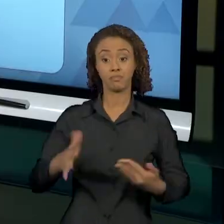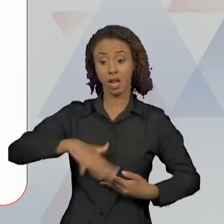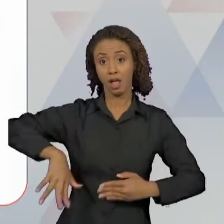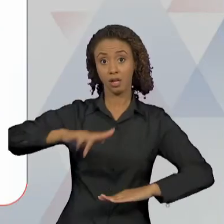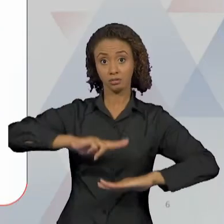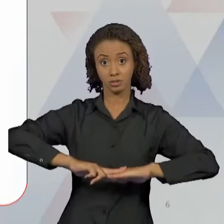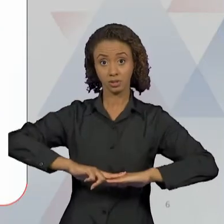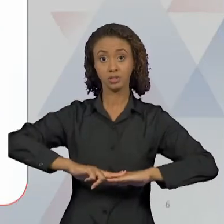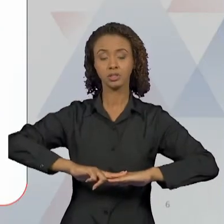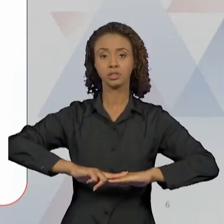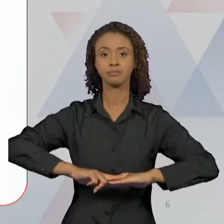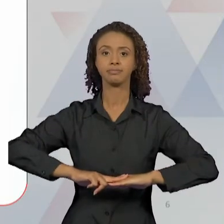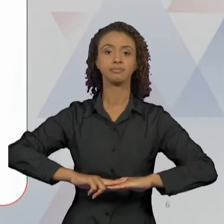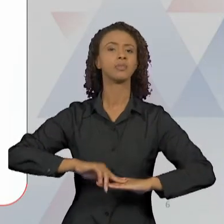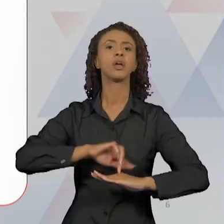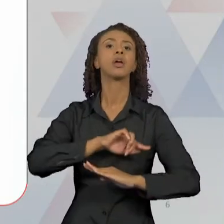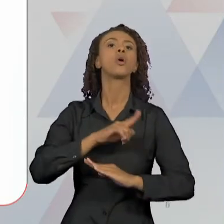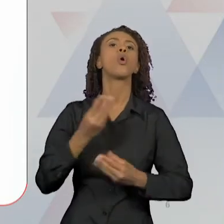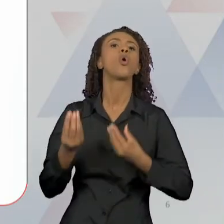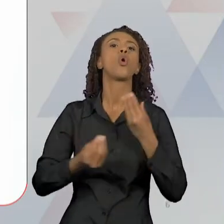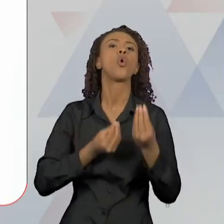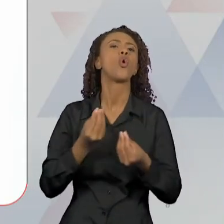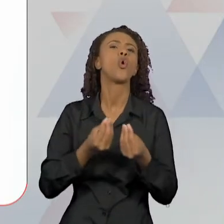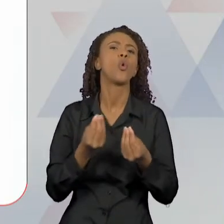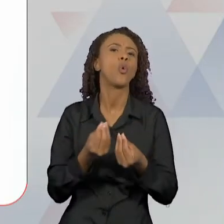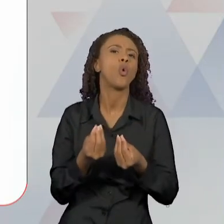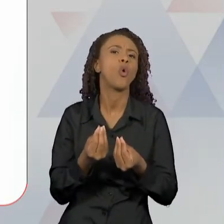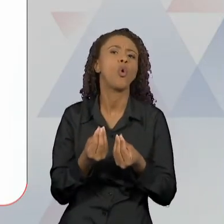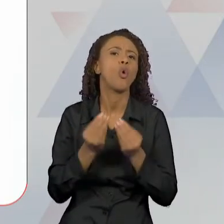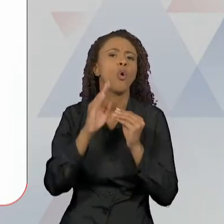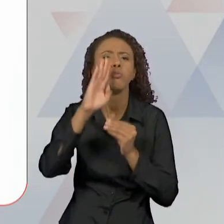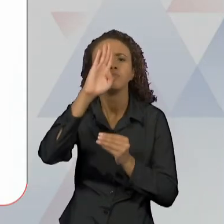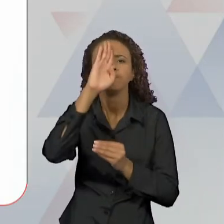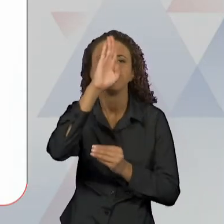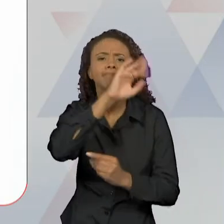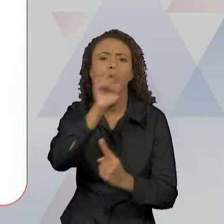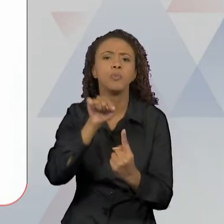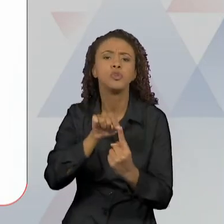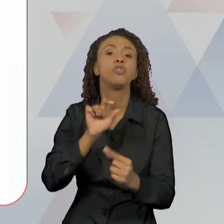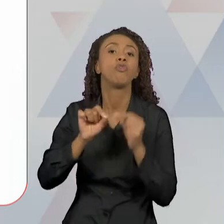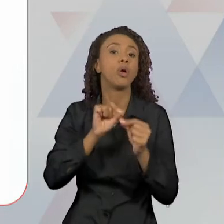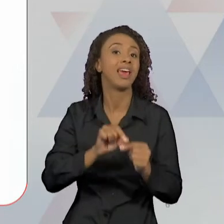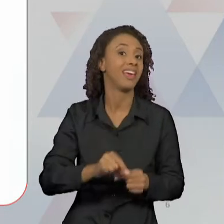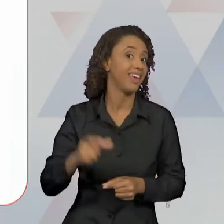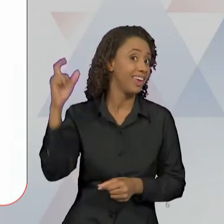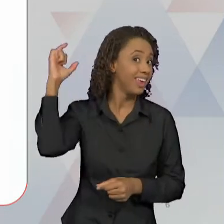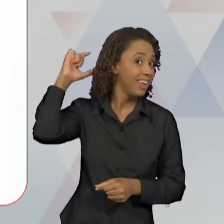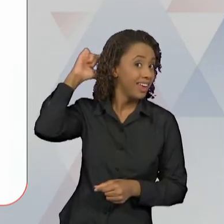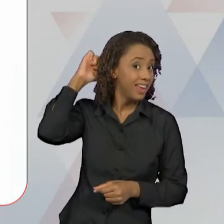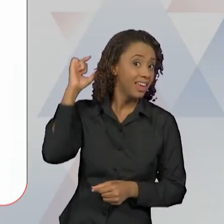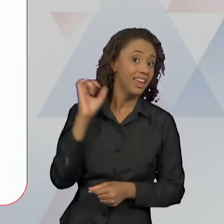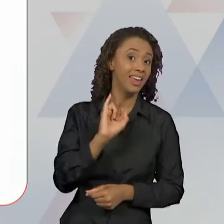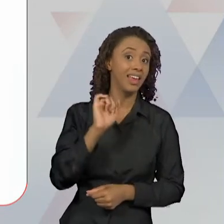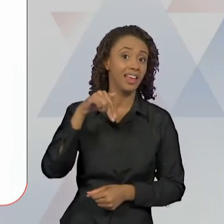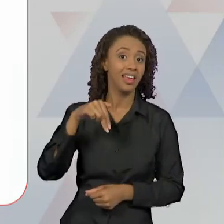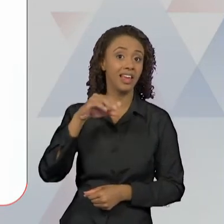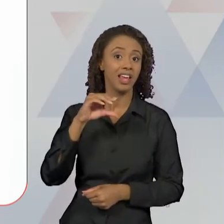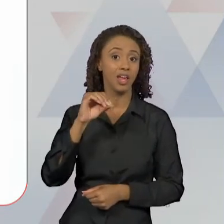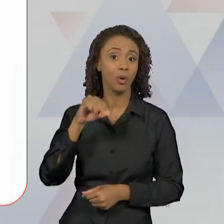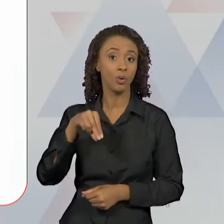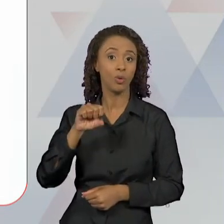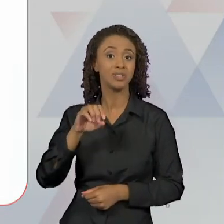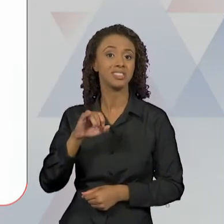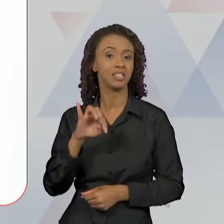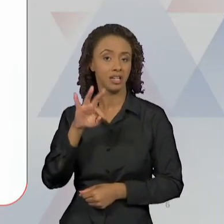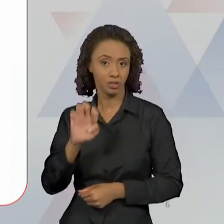tem como objeto de estudo principal o inconsciente. O inconsciente entendido como as